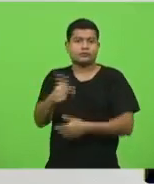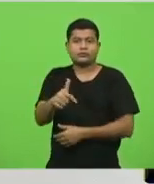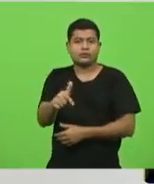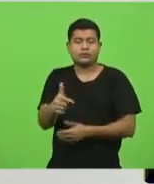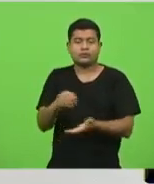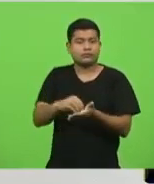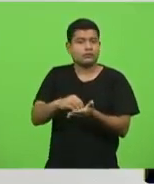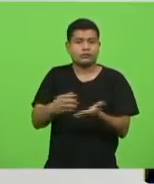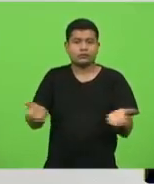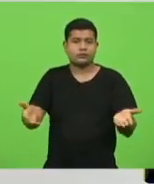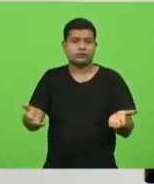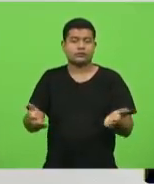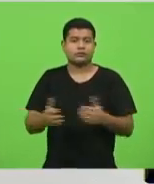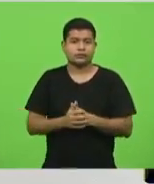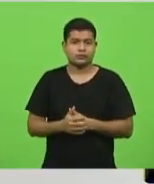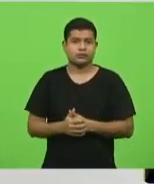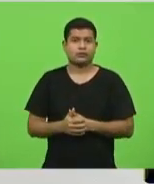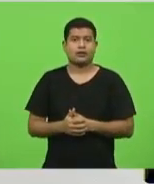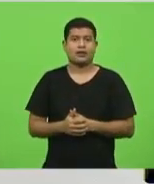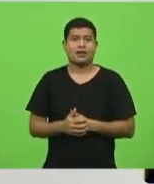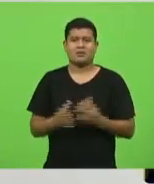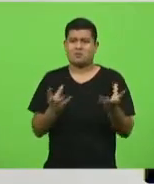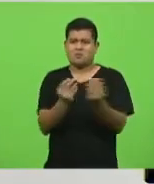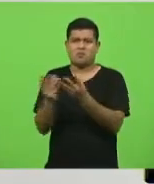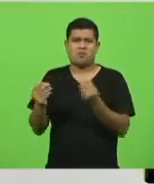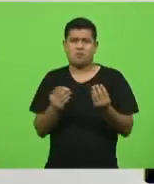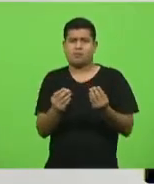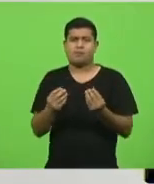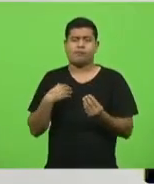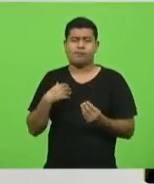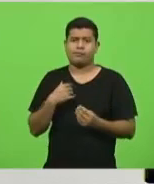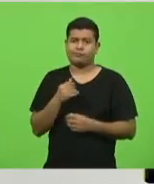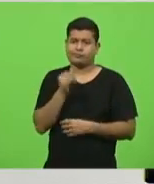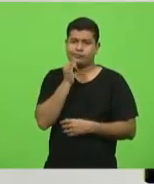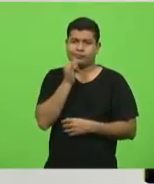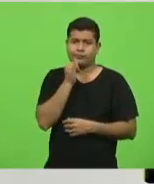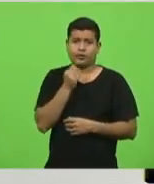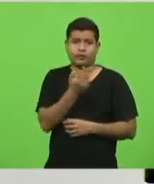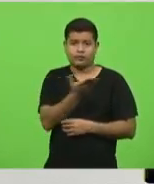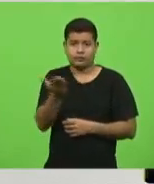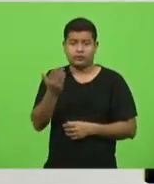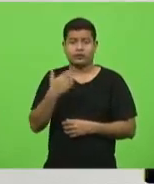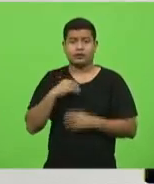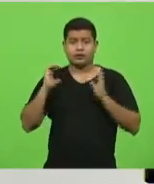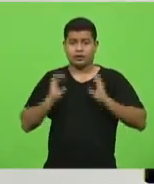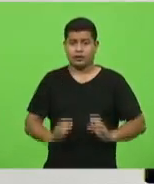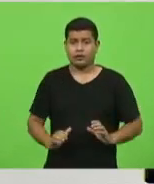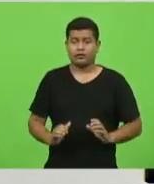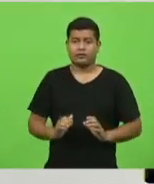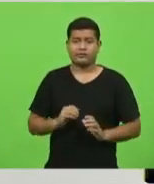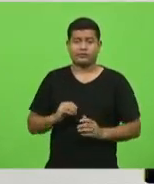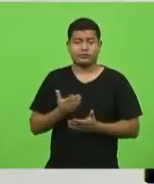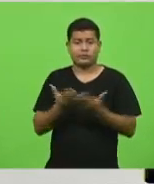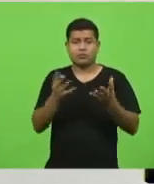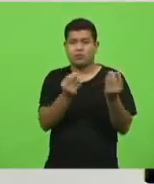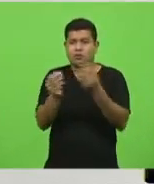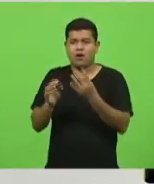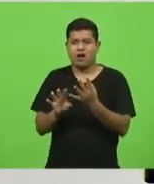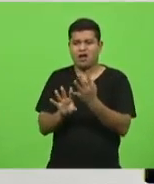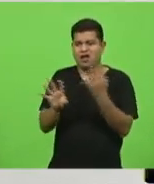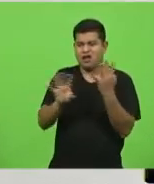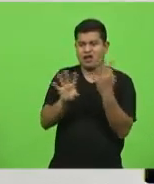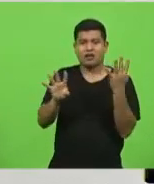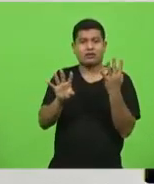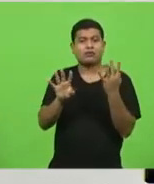aí, choveram os casos, para ser bem prático, para que você, cidadão catarinense, se entenda, do tal fura-fila que você ouve. São inúmeros